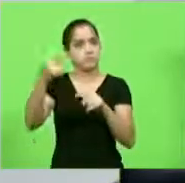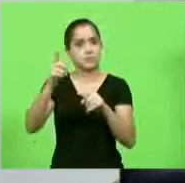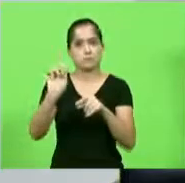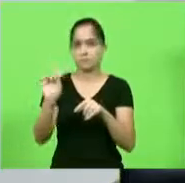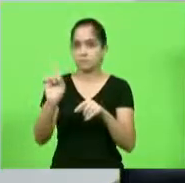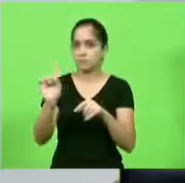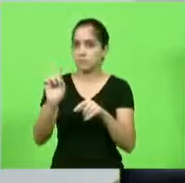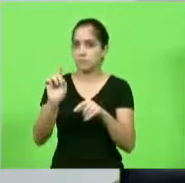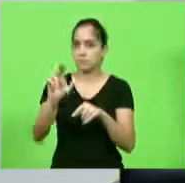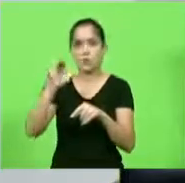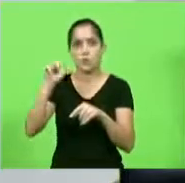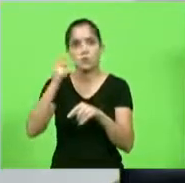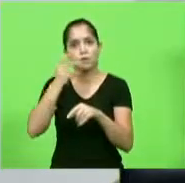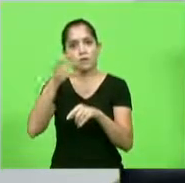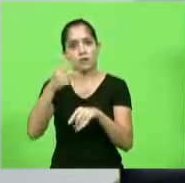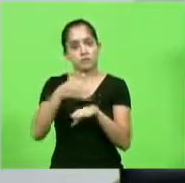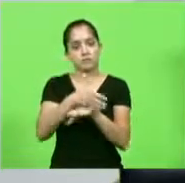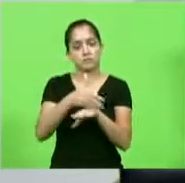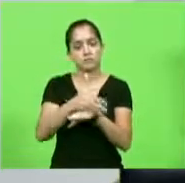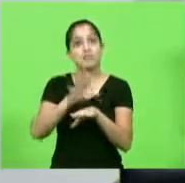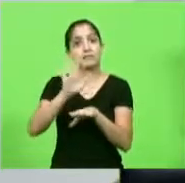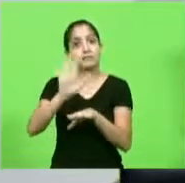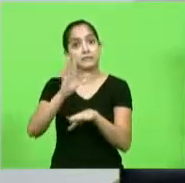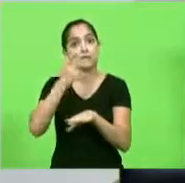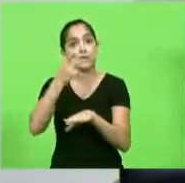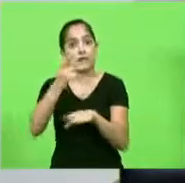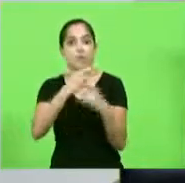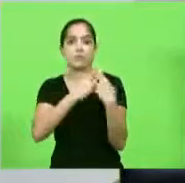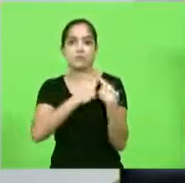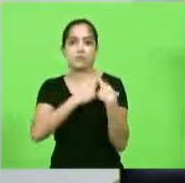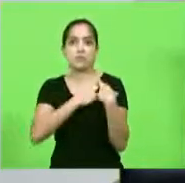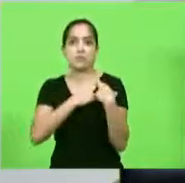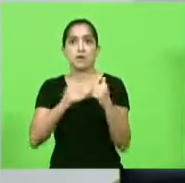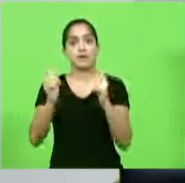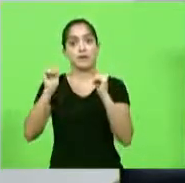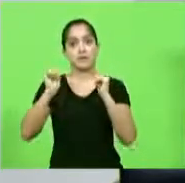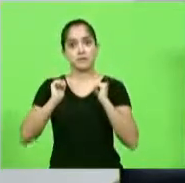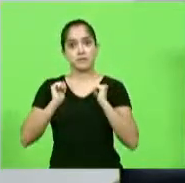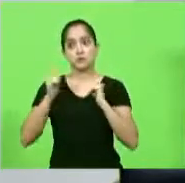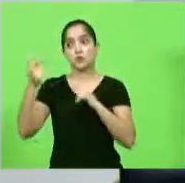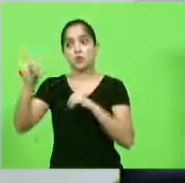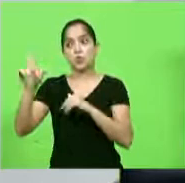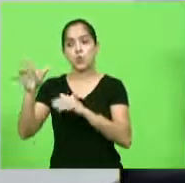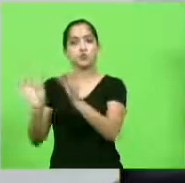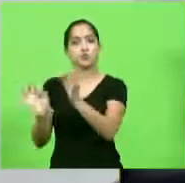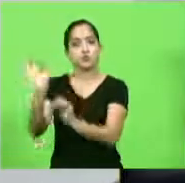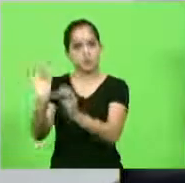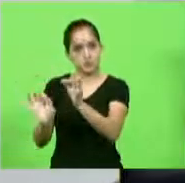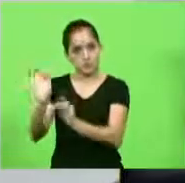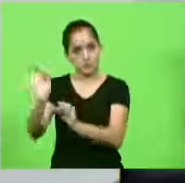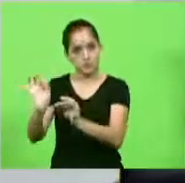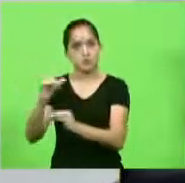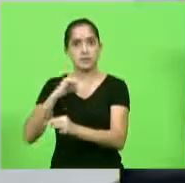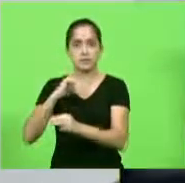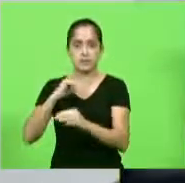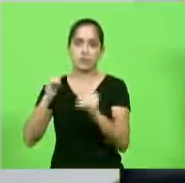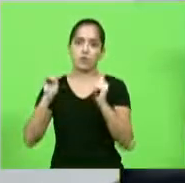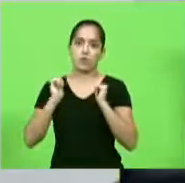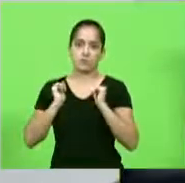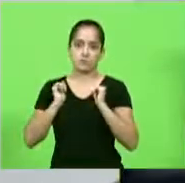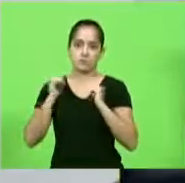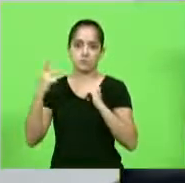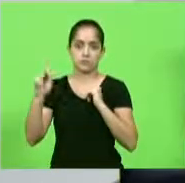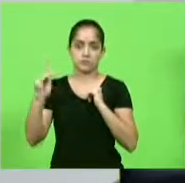algum a gente falou de participação, e sim da responsabilidade, e quem fala da omissão são os outros julgadores que disseram que houve omissão